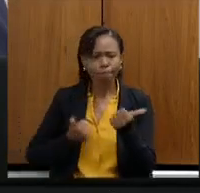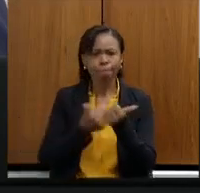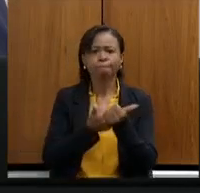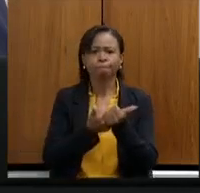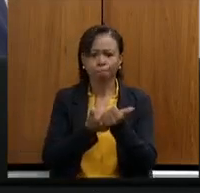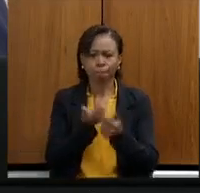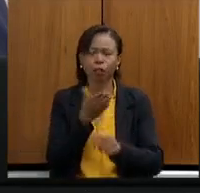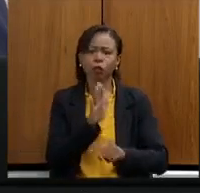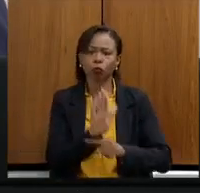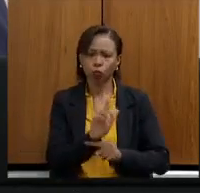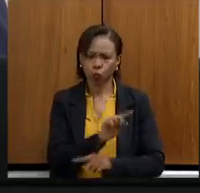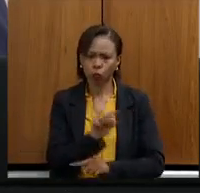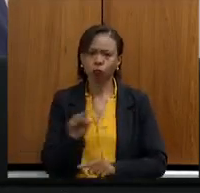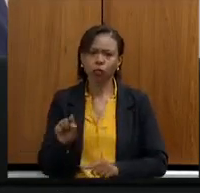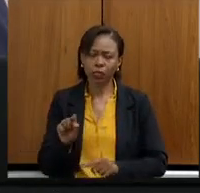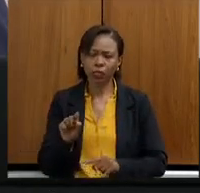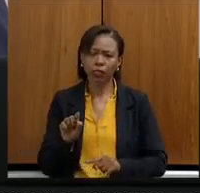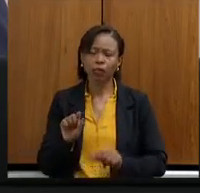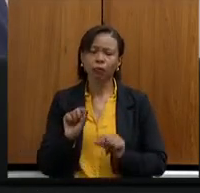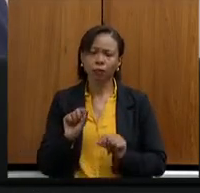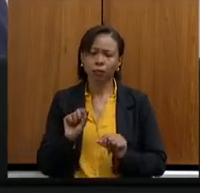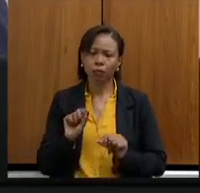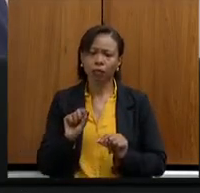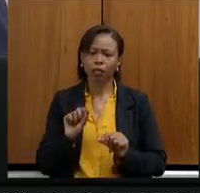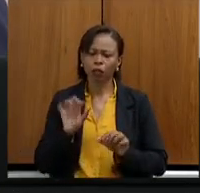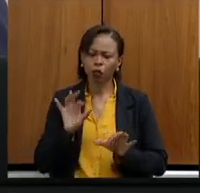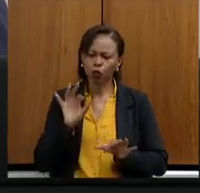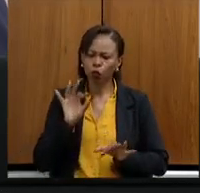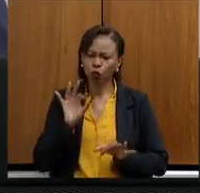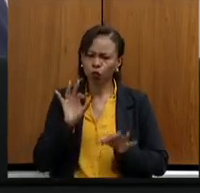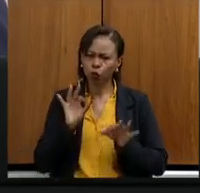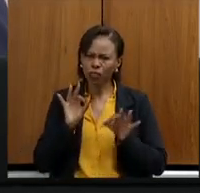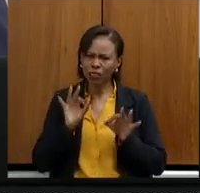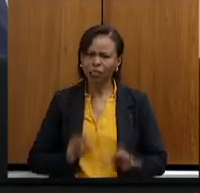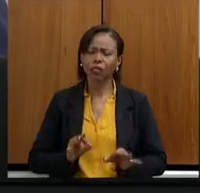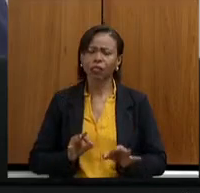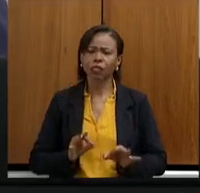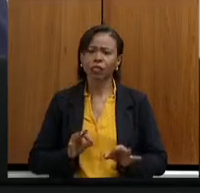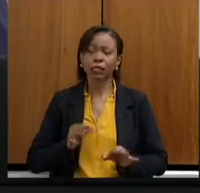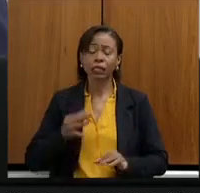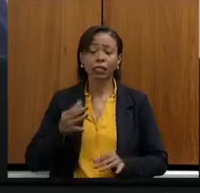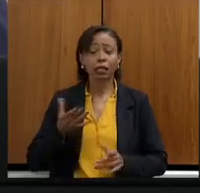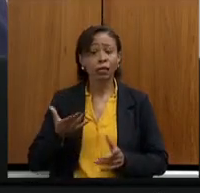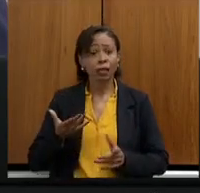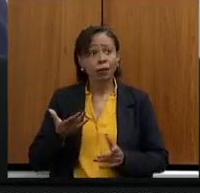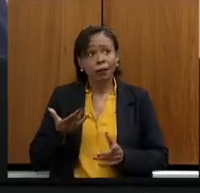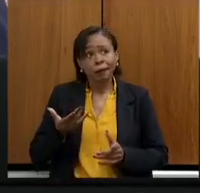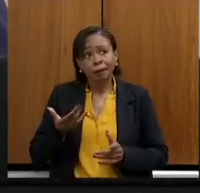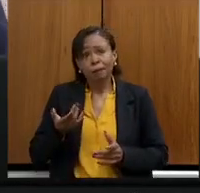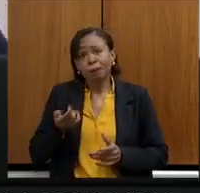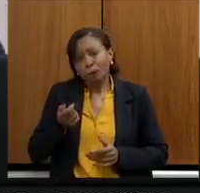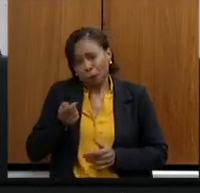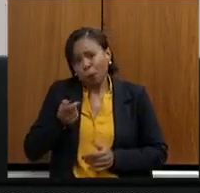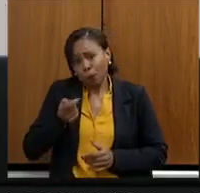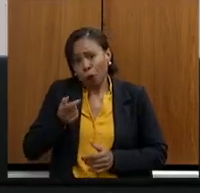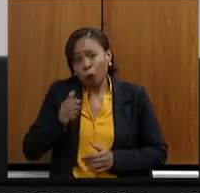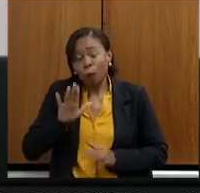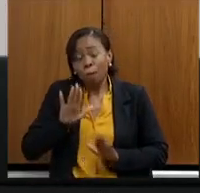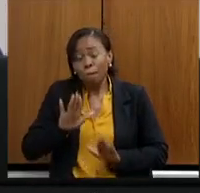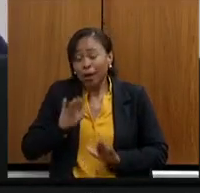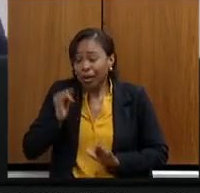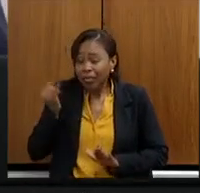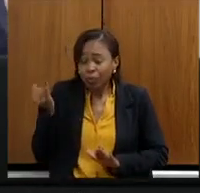para que justiça seja feita por parte desse, apesar de pequeno, imprescindível